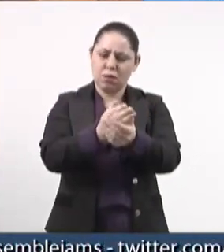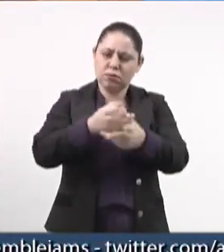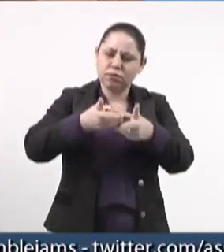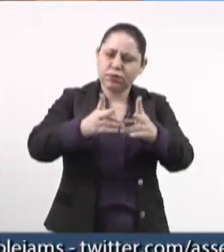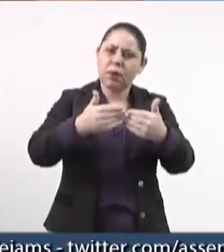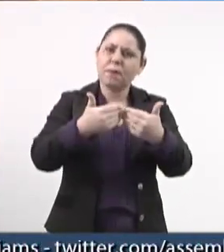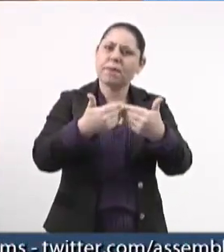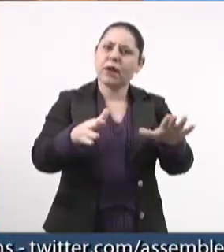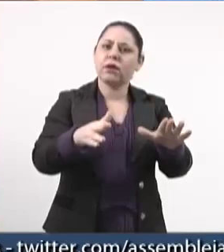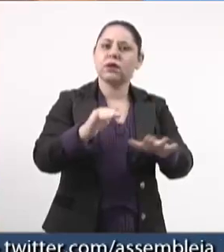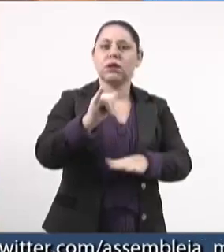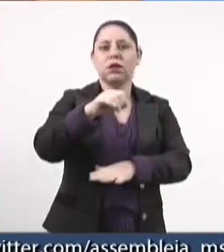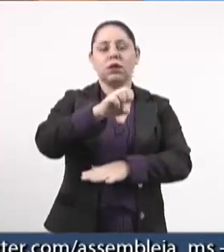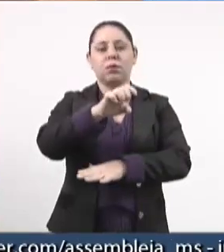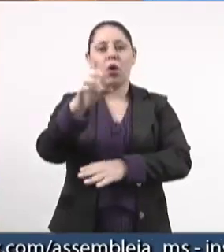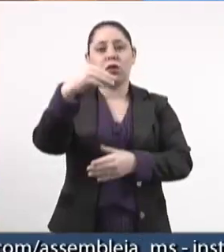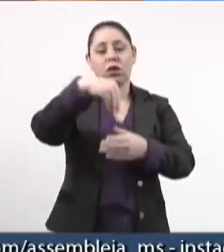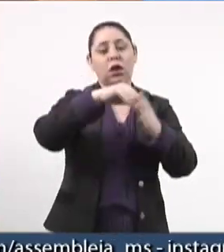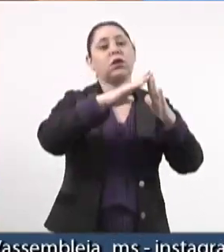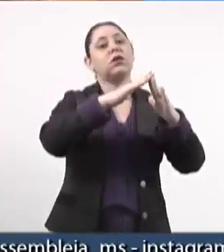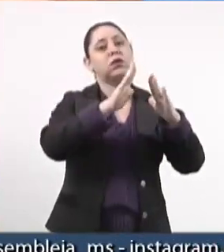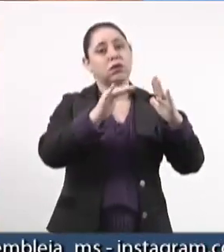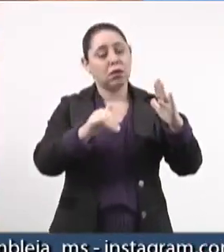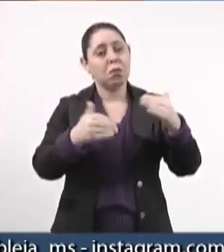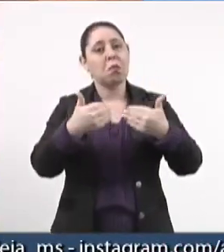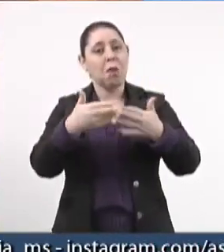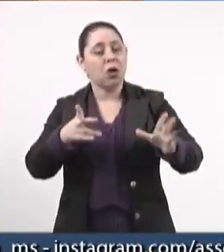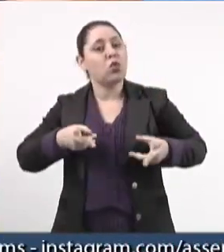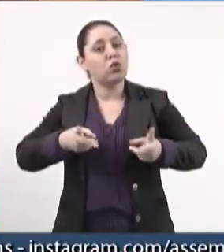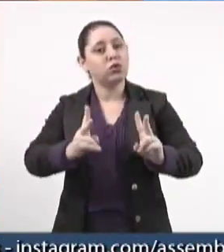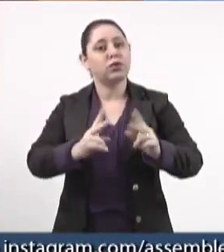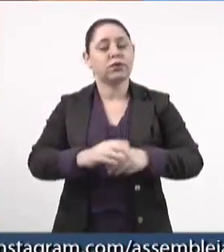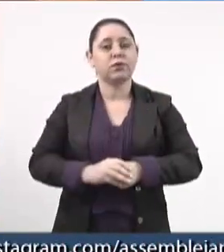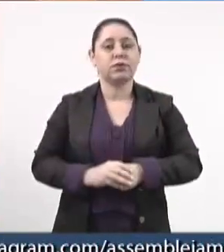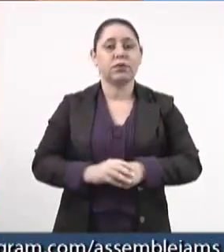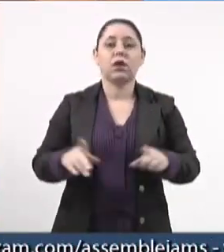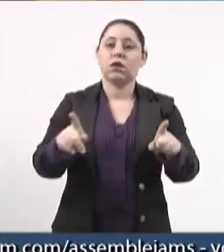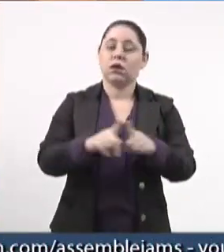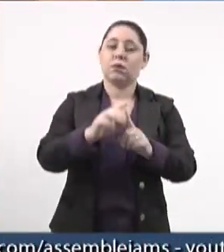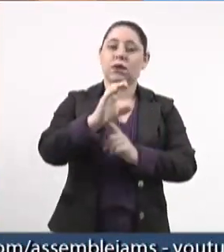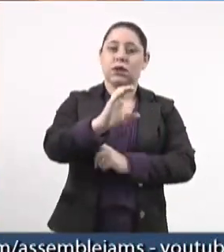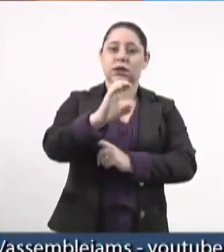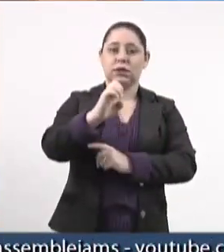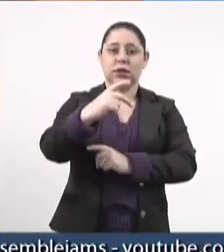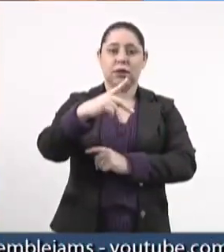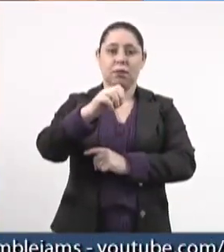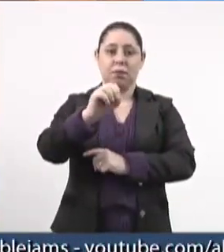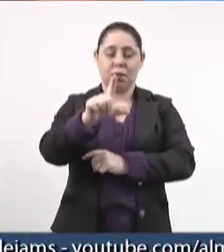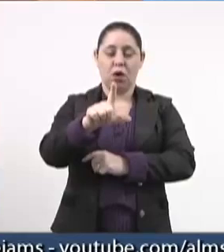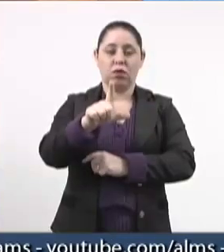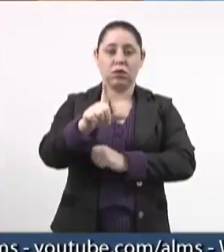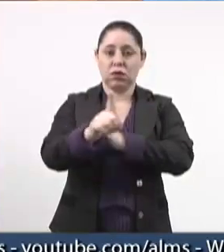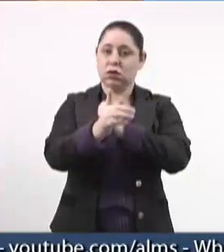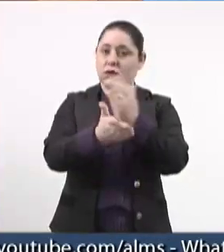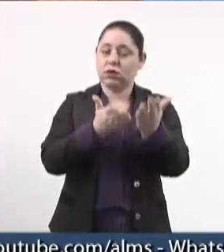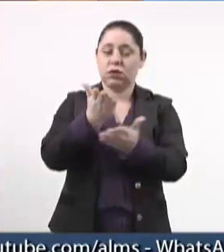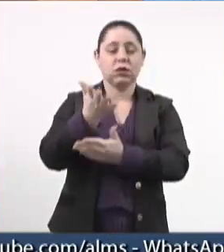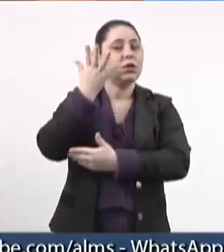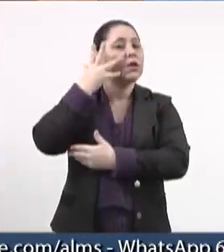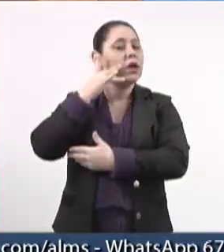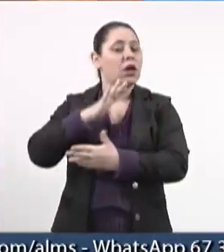aberta a unidade do IMOL na Casa da Mulher Brasileira e no CEPOL, que atende crianças e